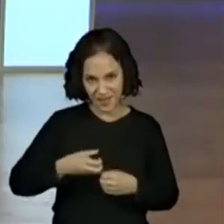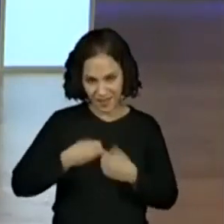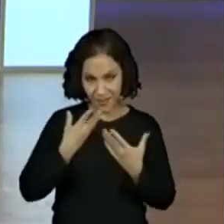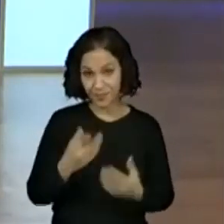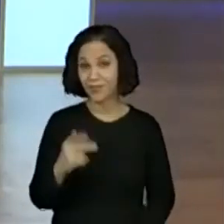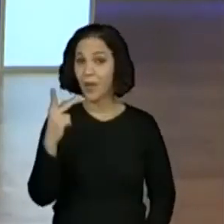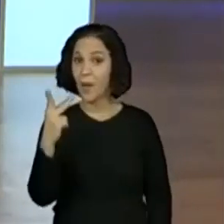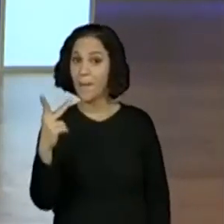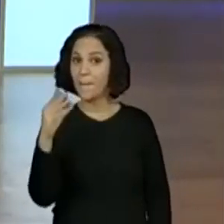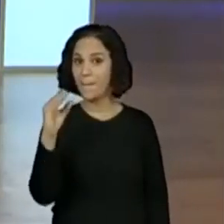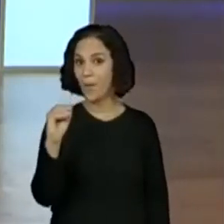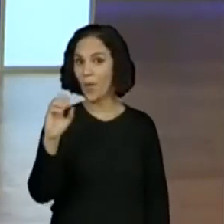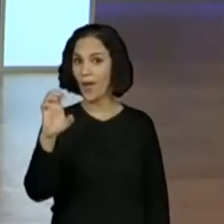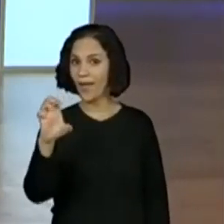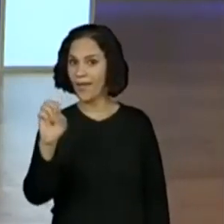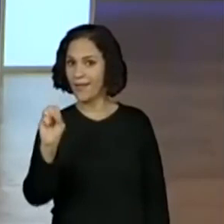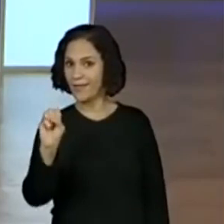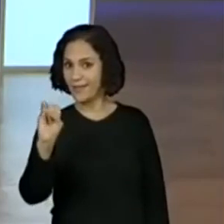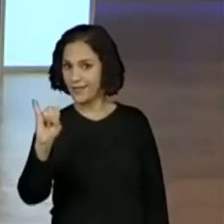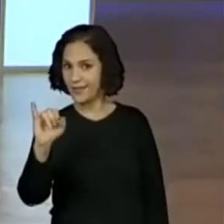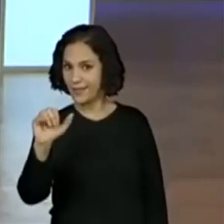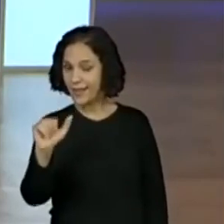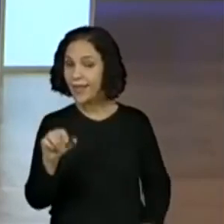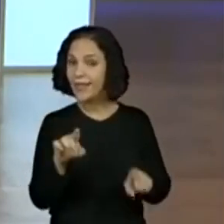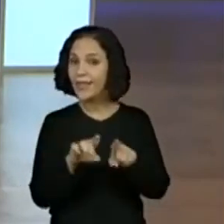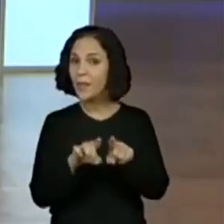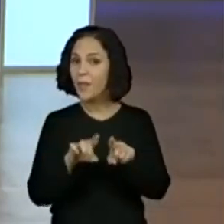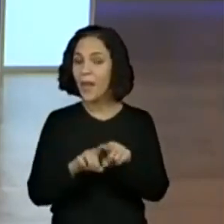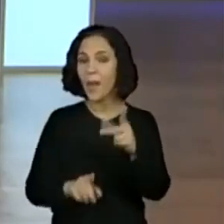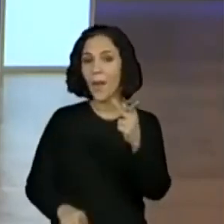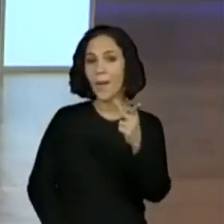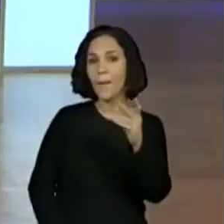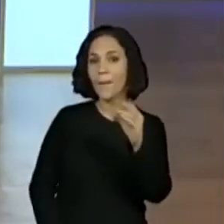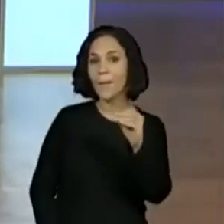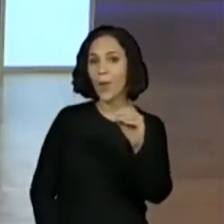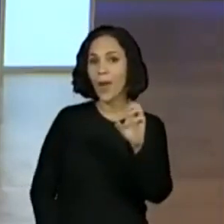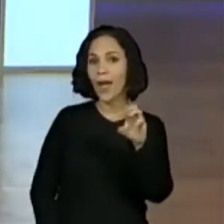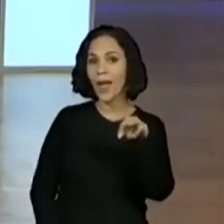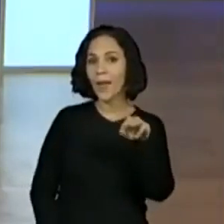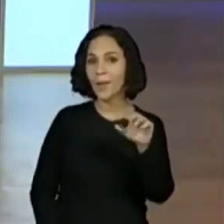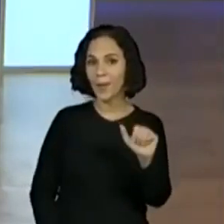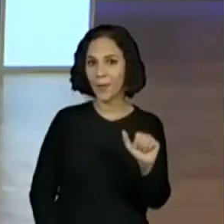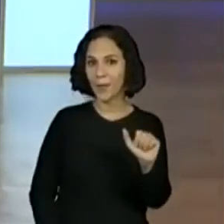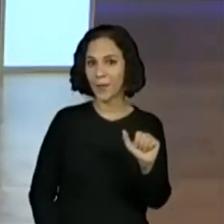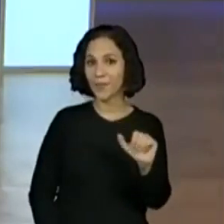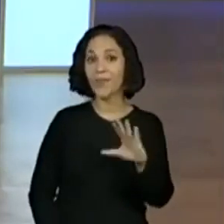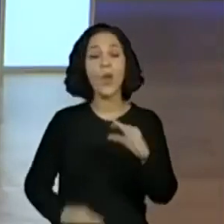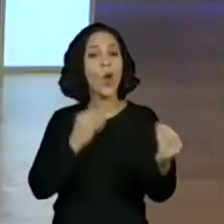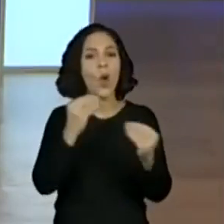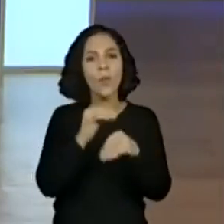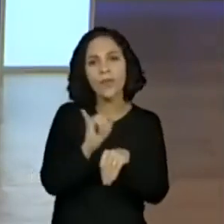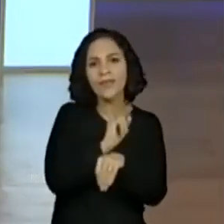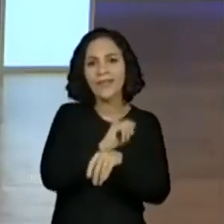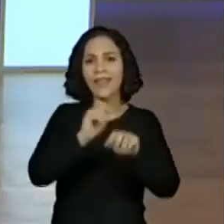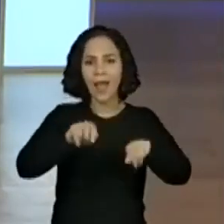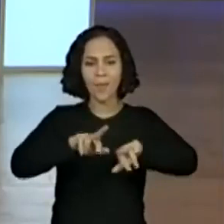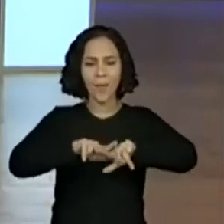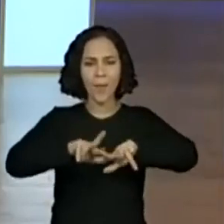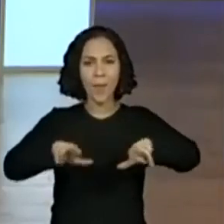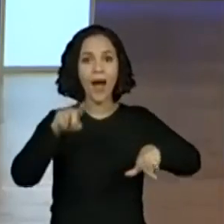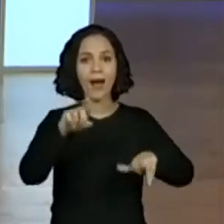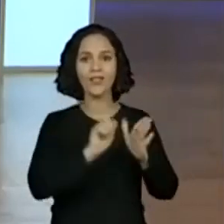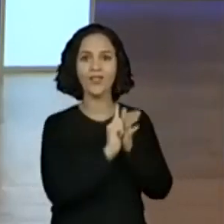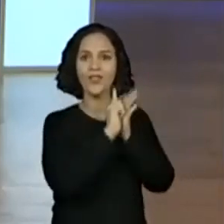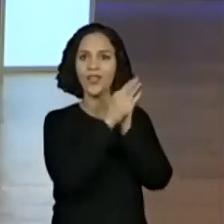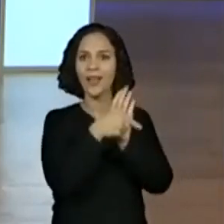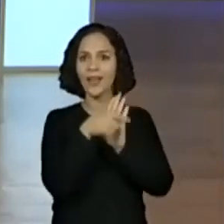e as diferentes formas que nós temos de trabalhar com esse gênero textual. Tem um pessoal falando já que